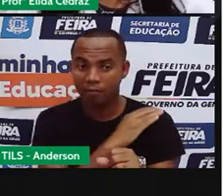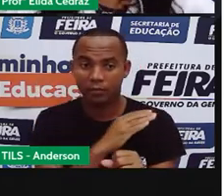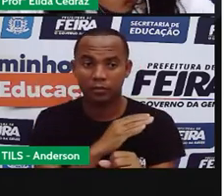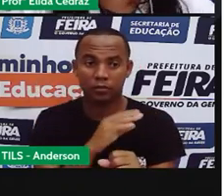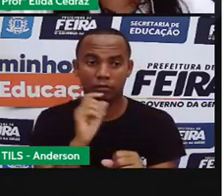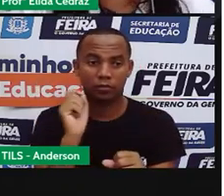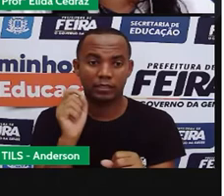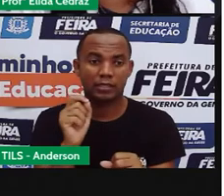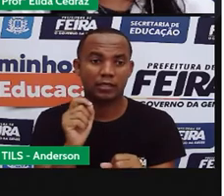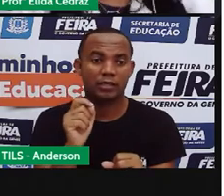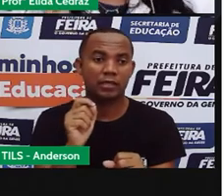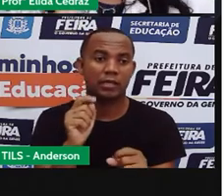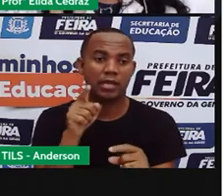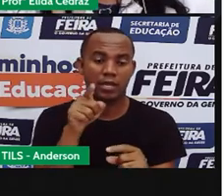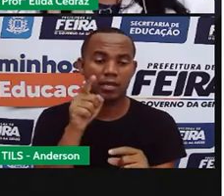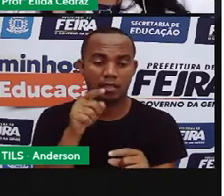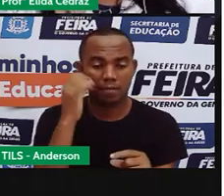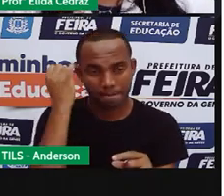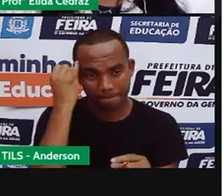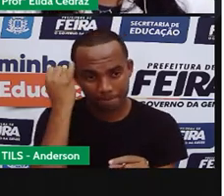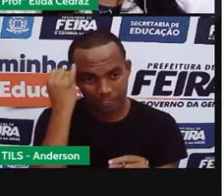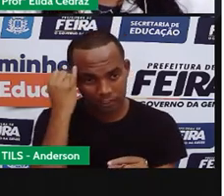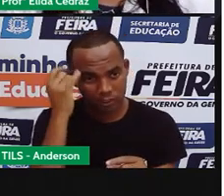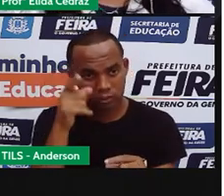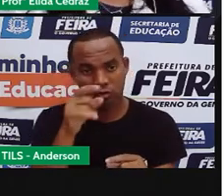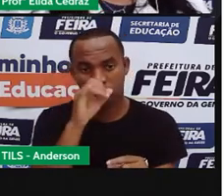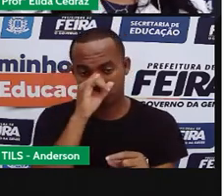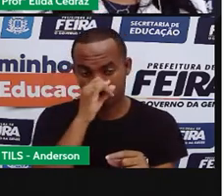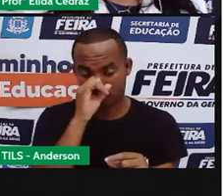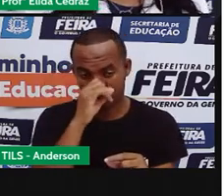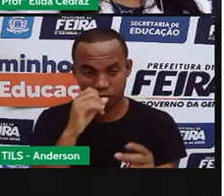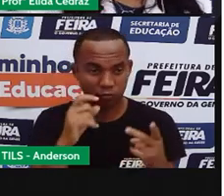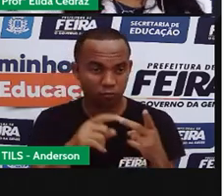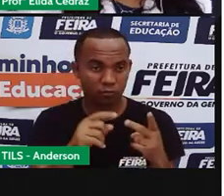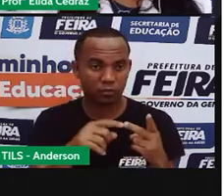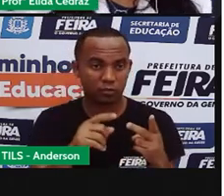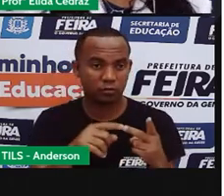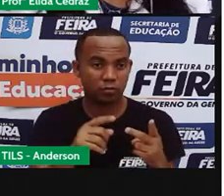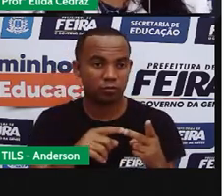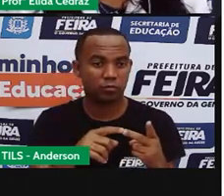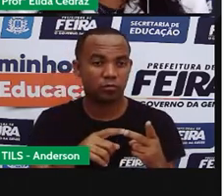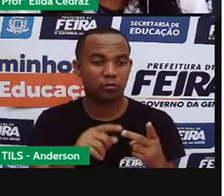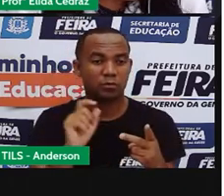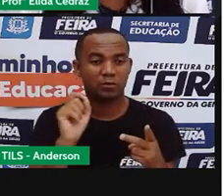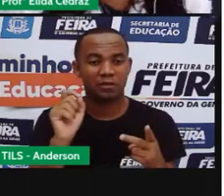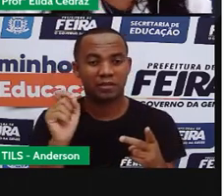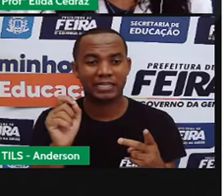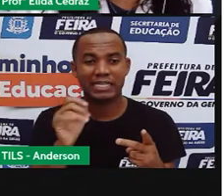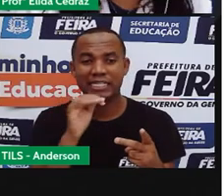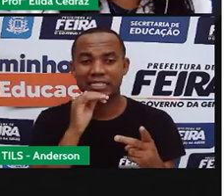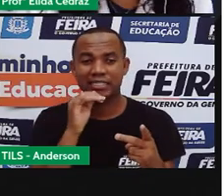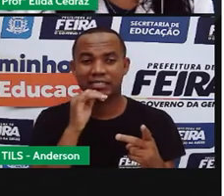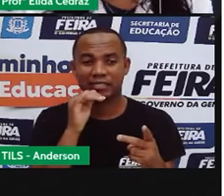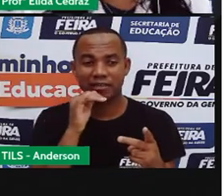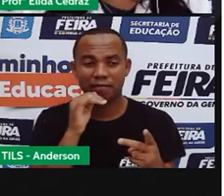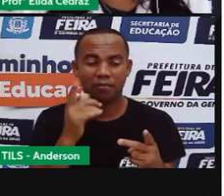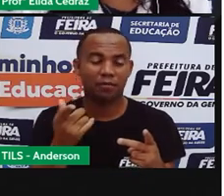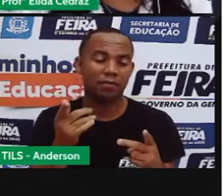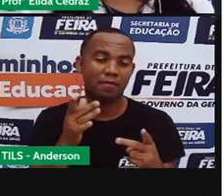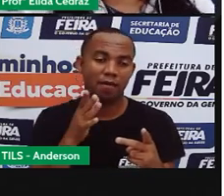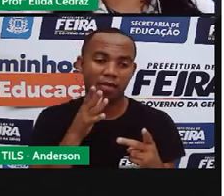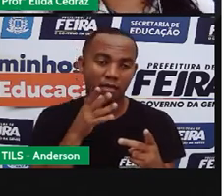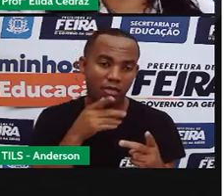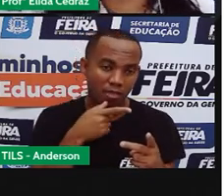ele era preguiçoso. O segundo porquinho construiu um pouco menos de